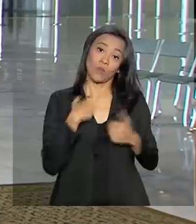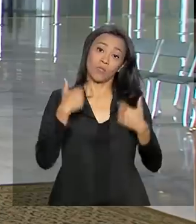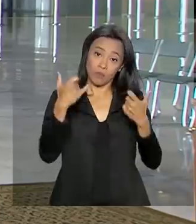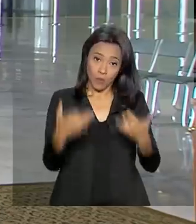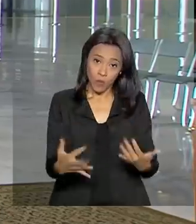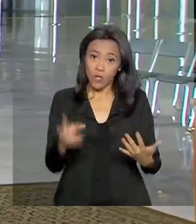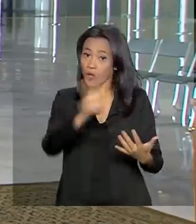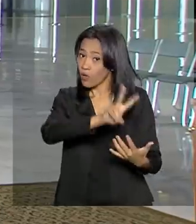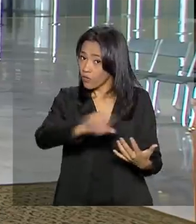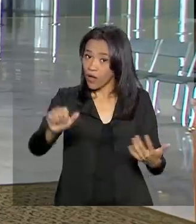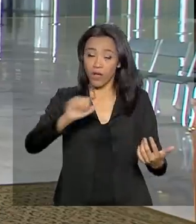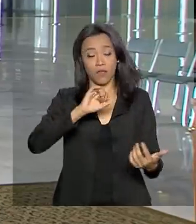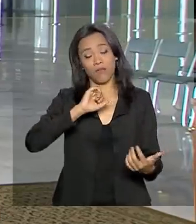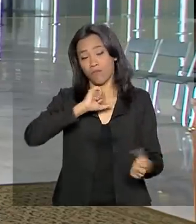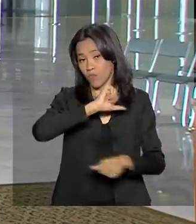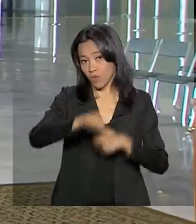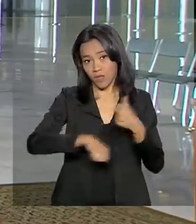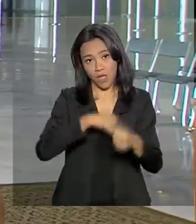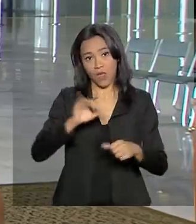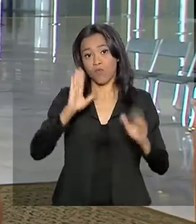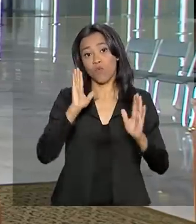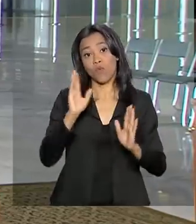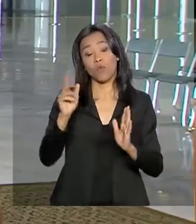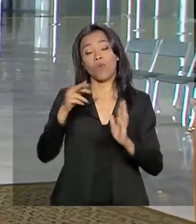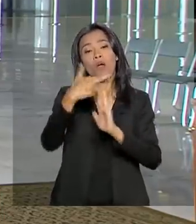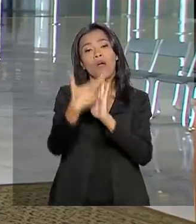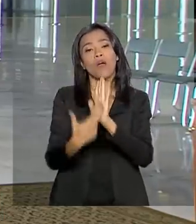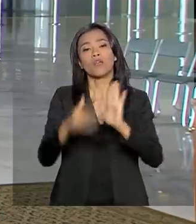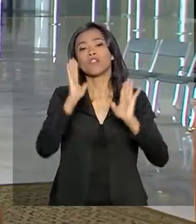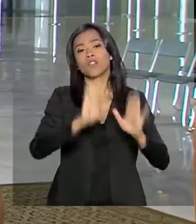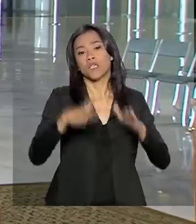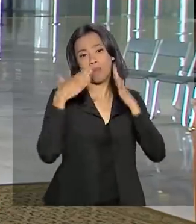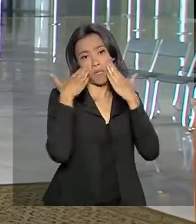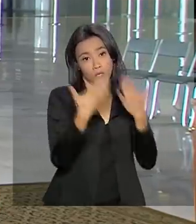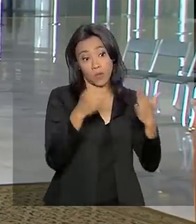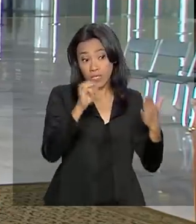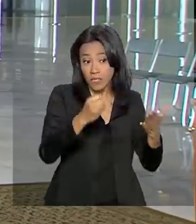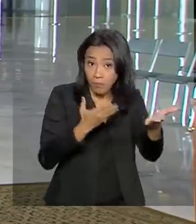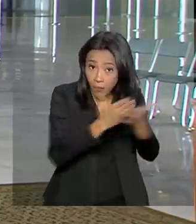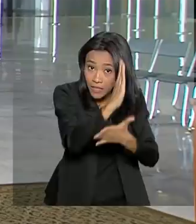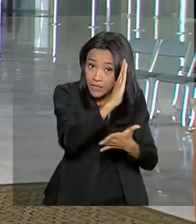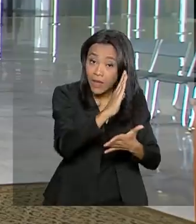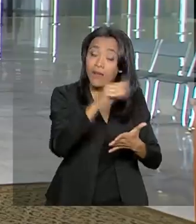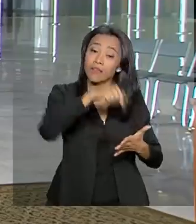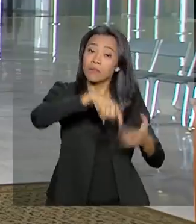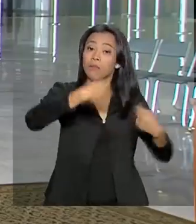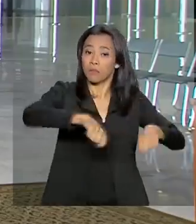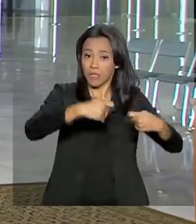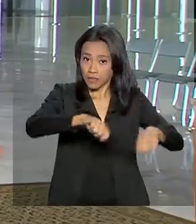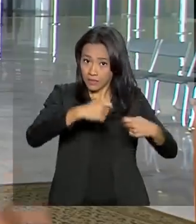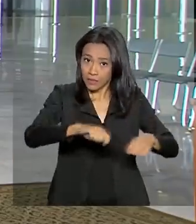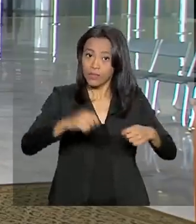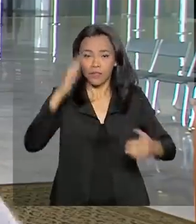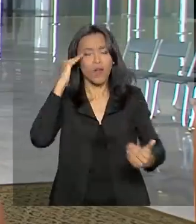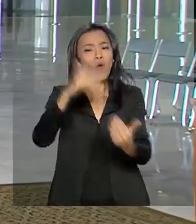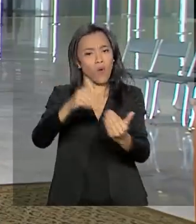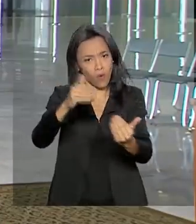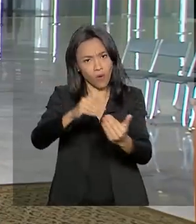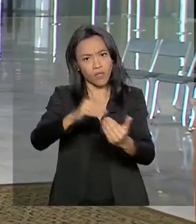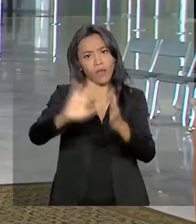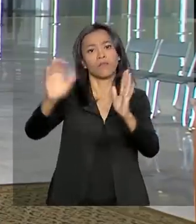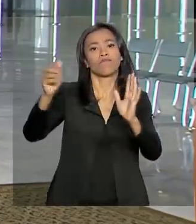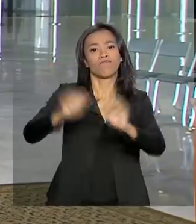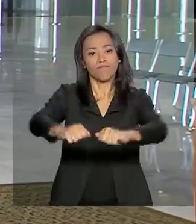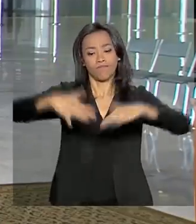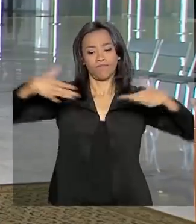alterar o parecer que apresentou e, portanto, se passar hoje na comissão, esse assunto precisa ainda do aval do plenário da Câmara e do